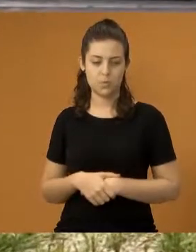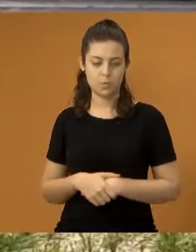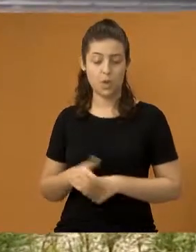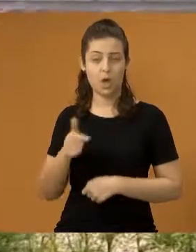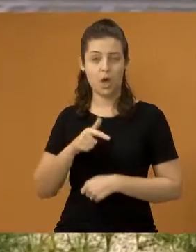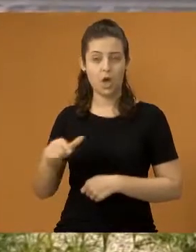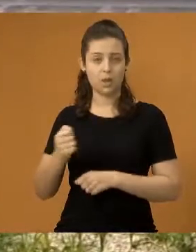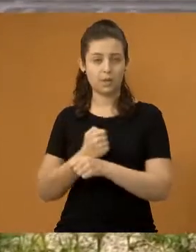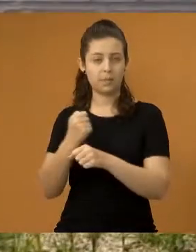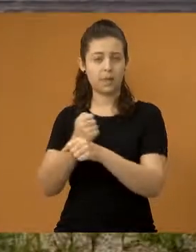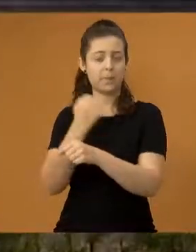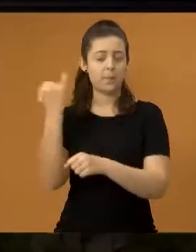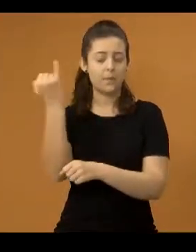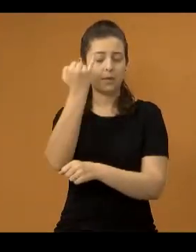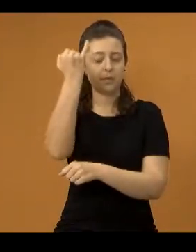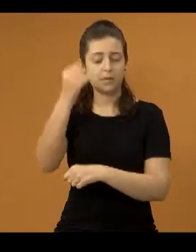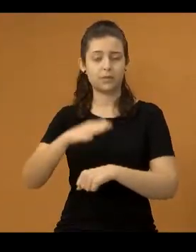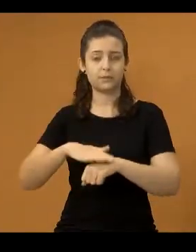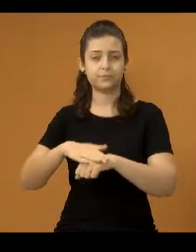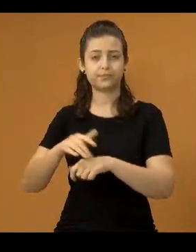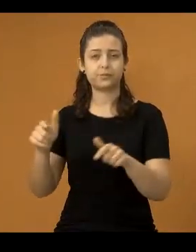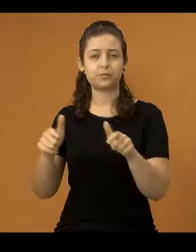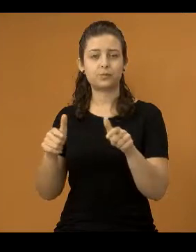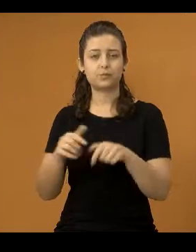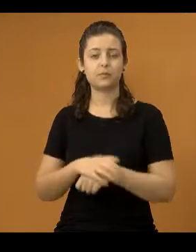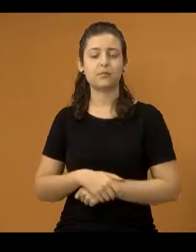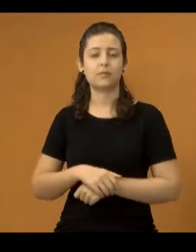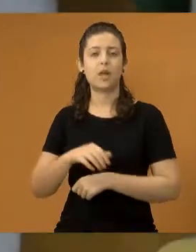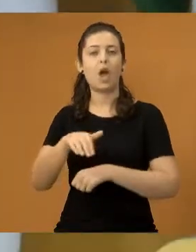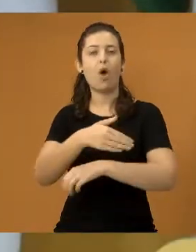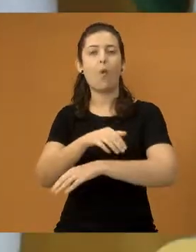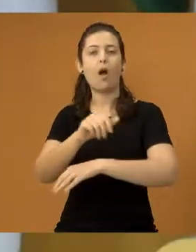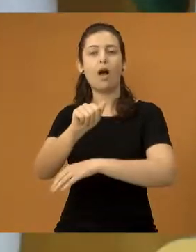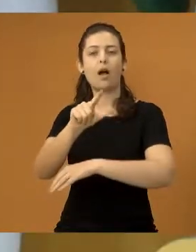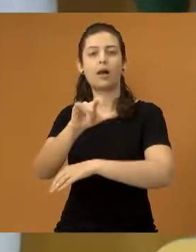Outra obra importante é a obra que está sendo feita ali na Roliança.